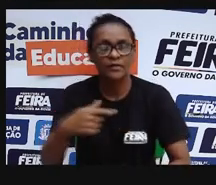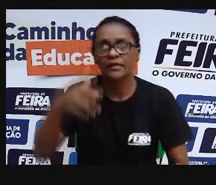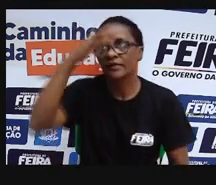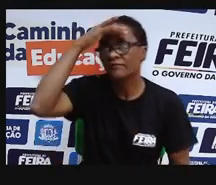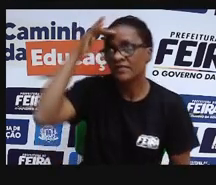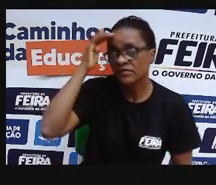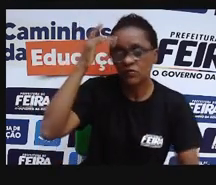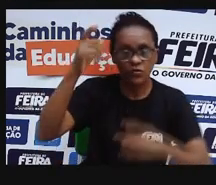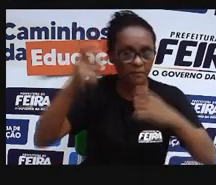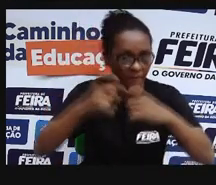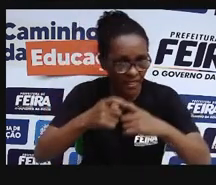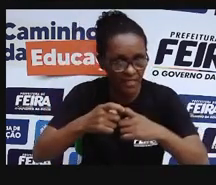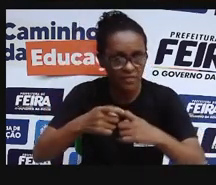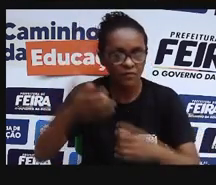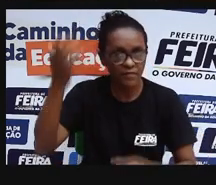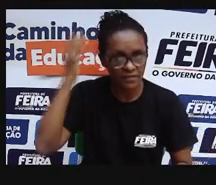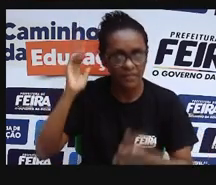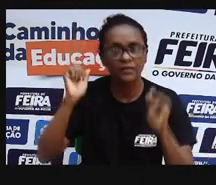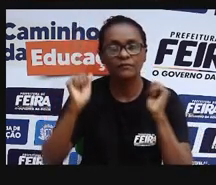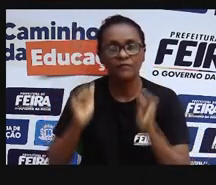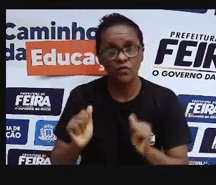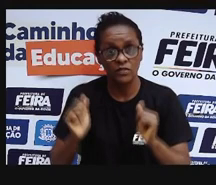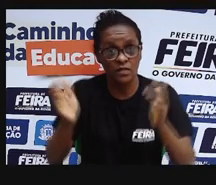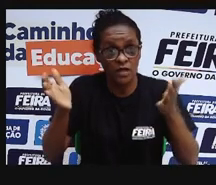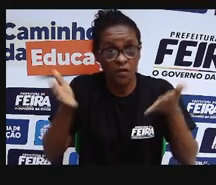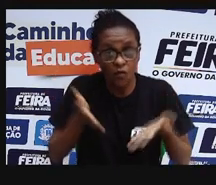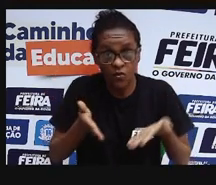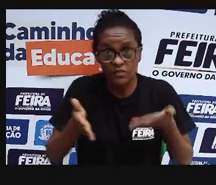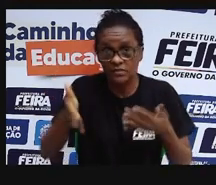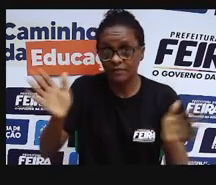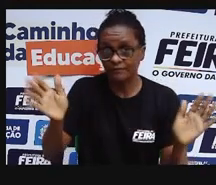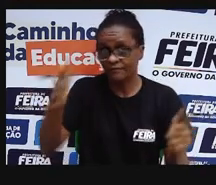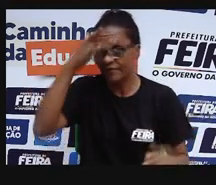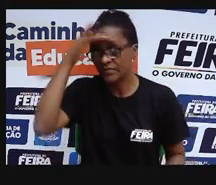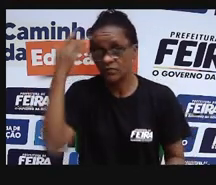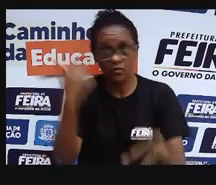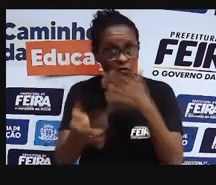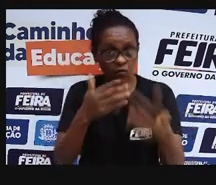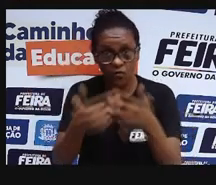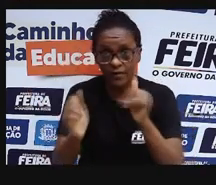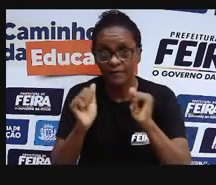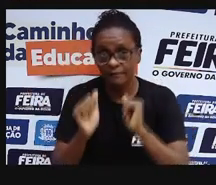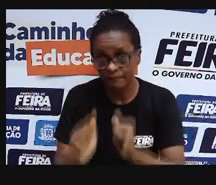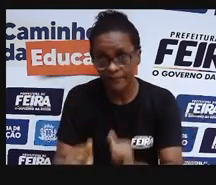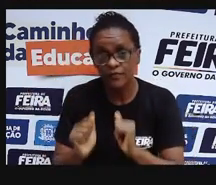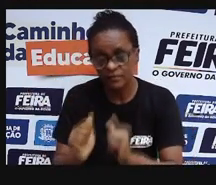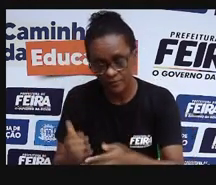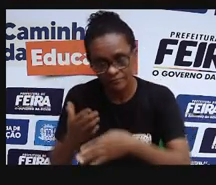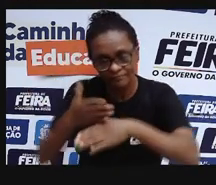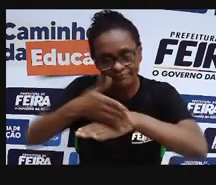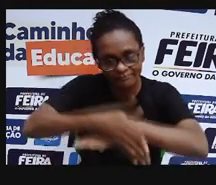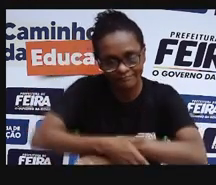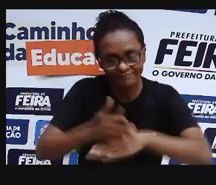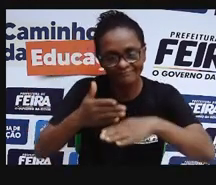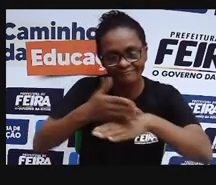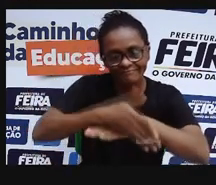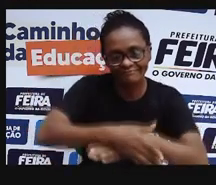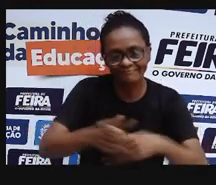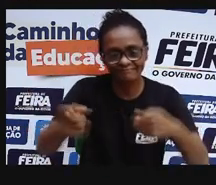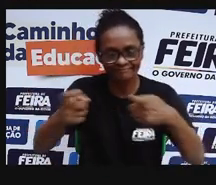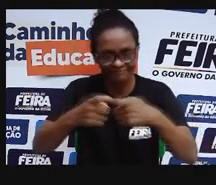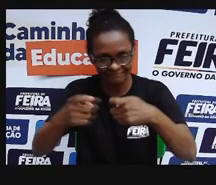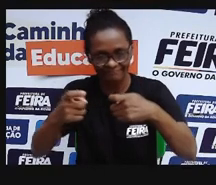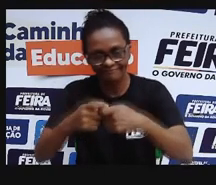um de nós, né? Tem acesso ao SUS, tem acesso à saúde, né? Ter o SUS, e isso é uma